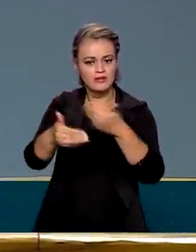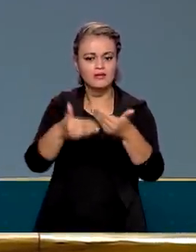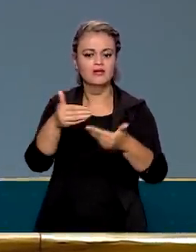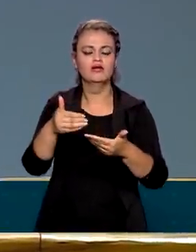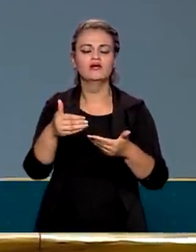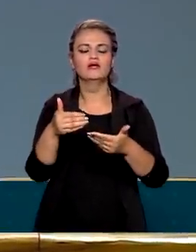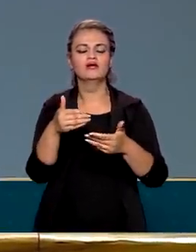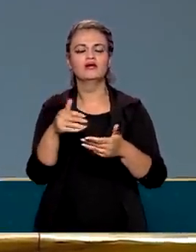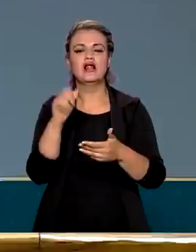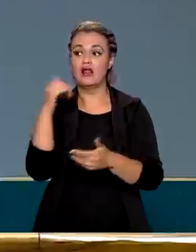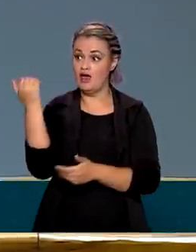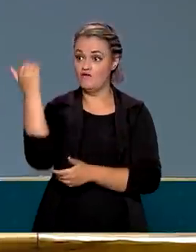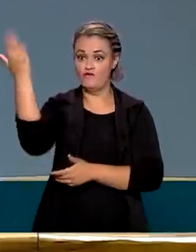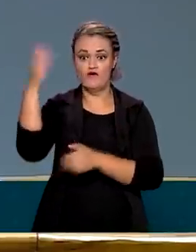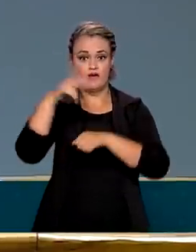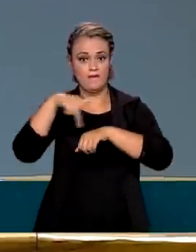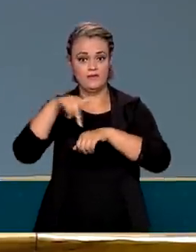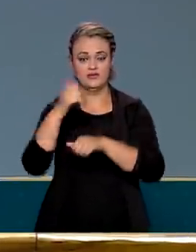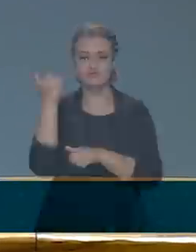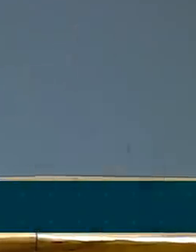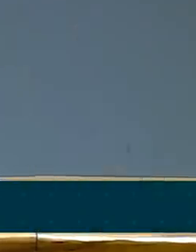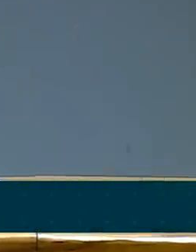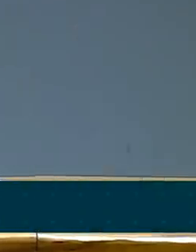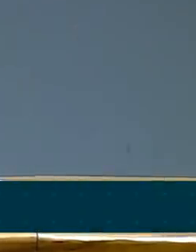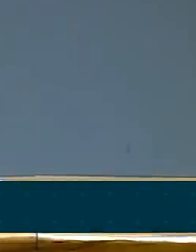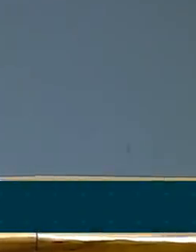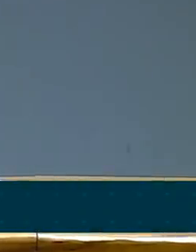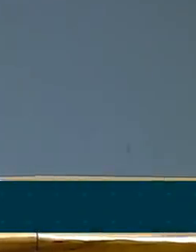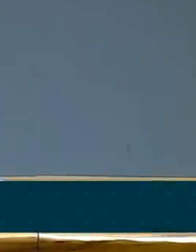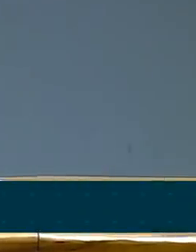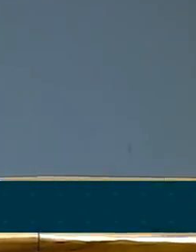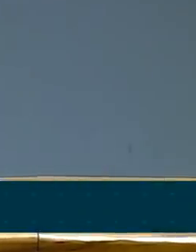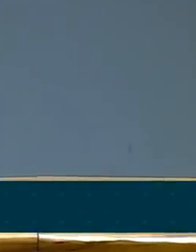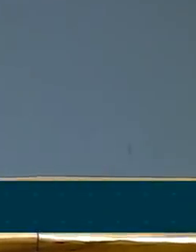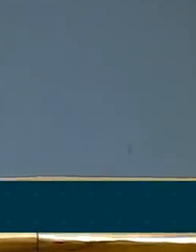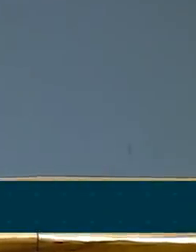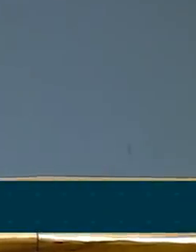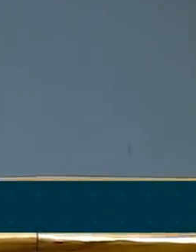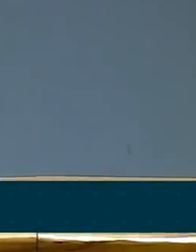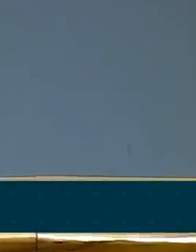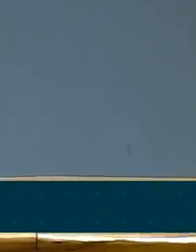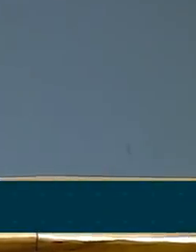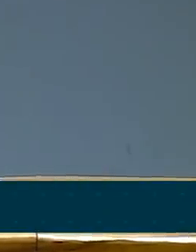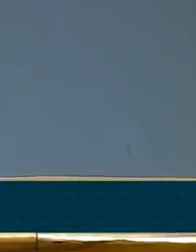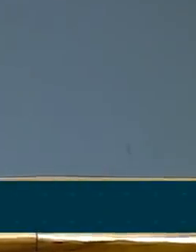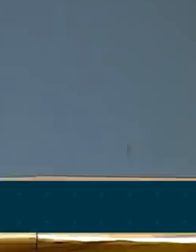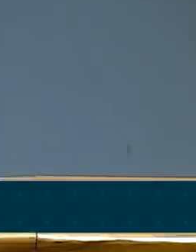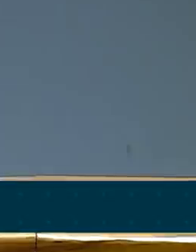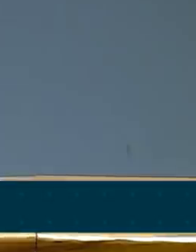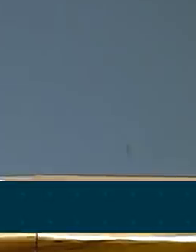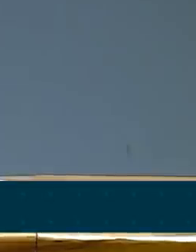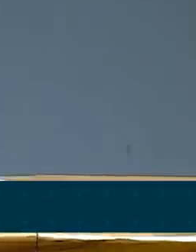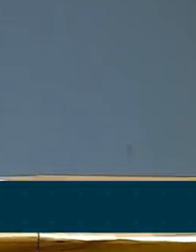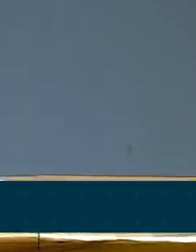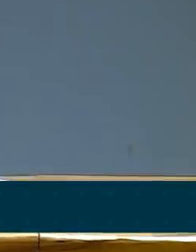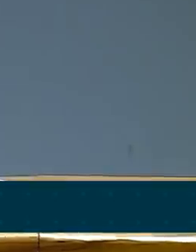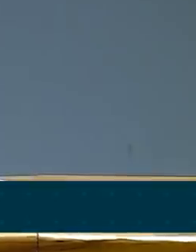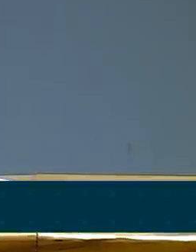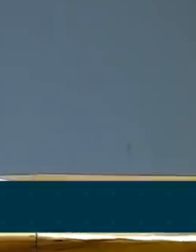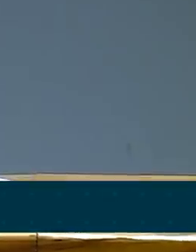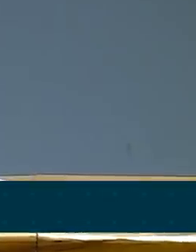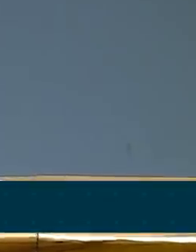correto. Lá fora também, um pouco menos de protecionismo em relação ao nosso sucesso como potência agrícola